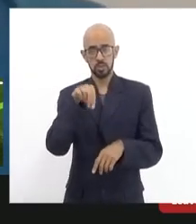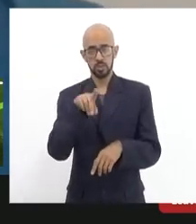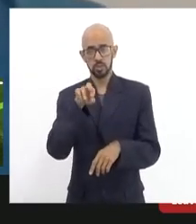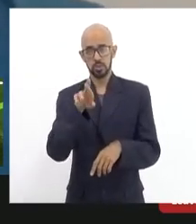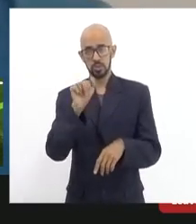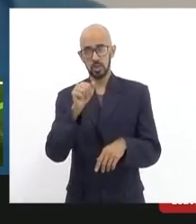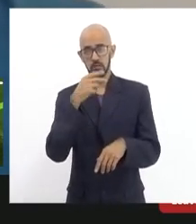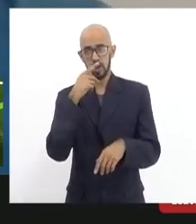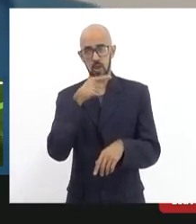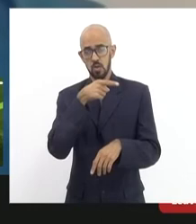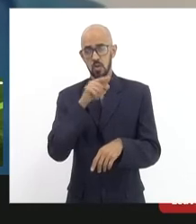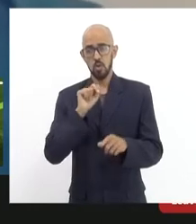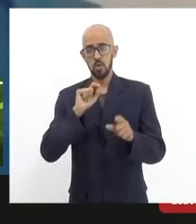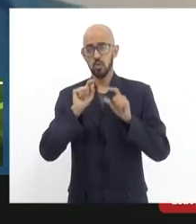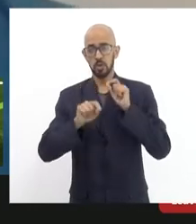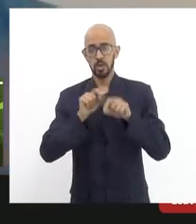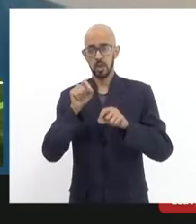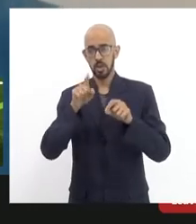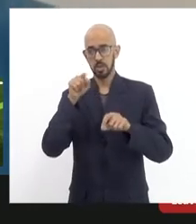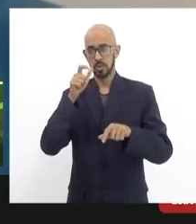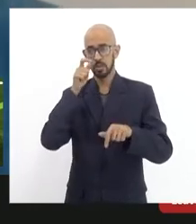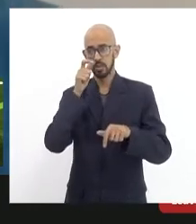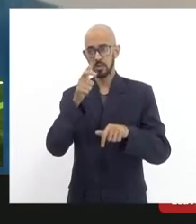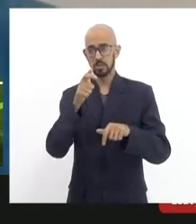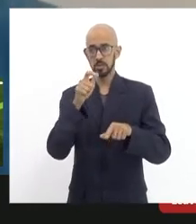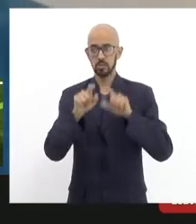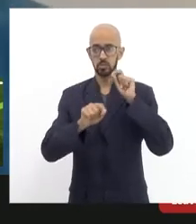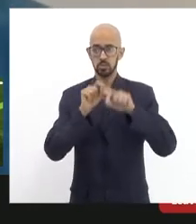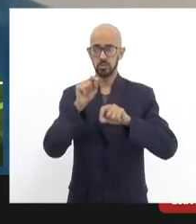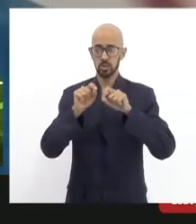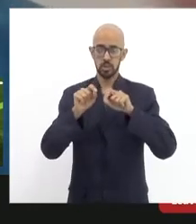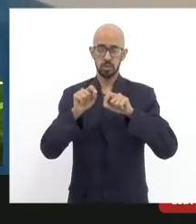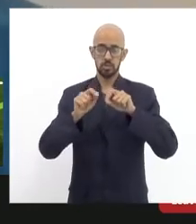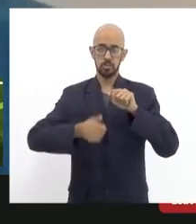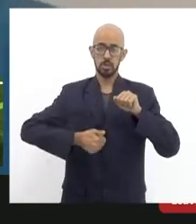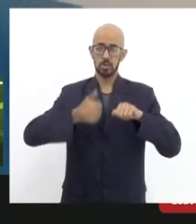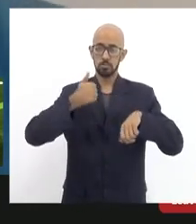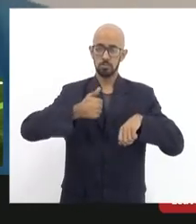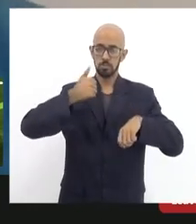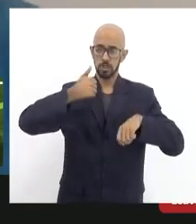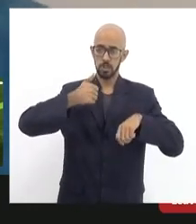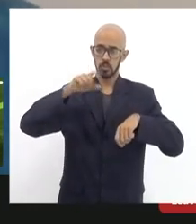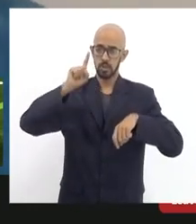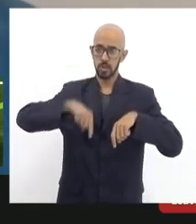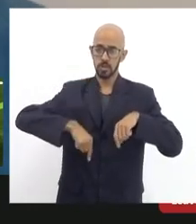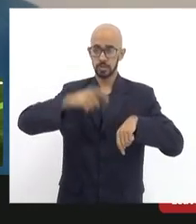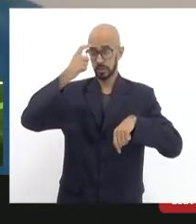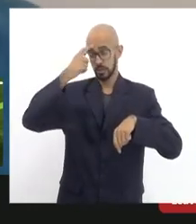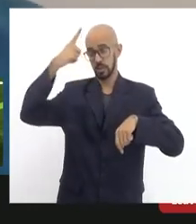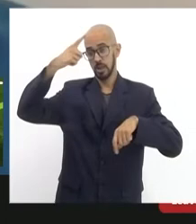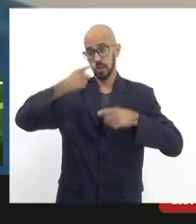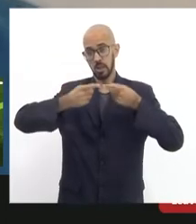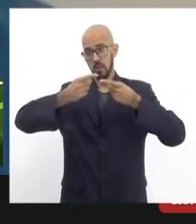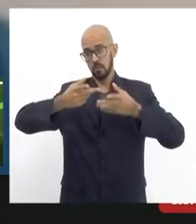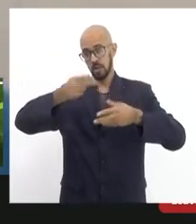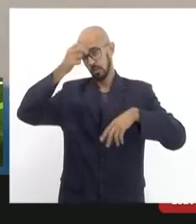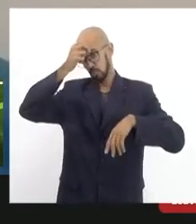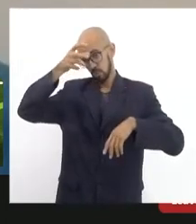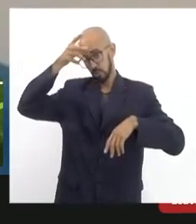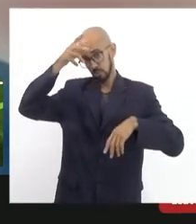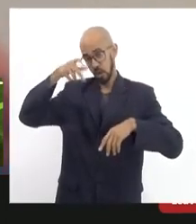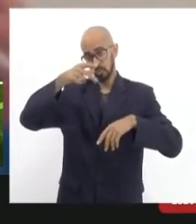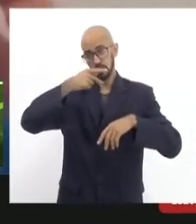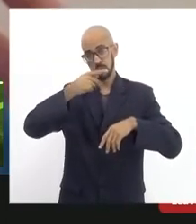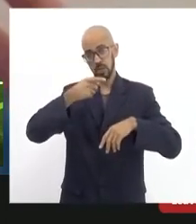ouvi atentamente eu acho muito interessante bom, primeiro dizendo que nós temos essa linha da municipalização que vocês trouxeram à discussão